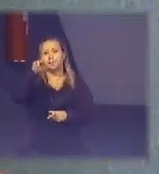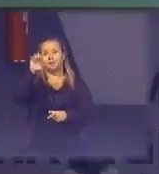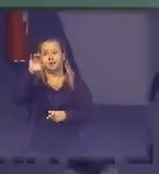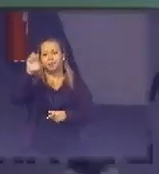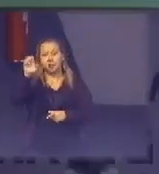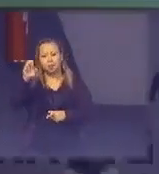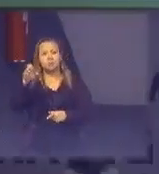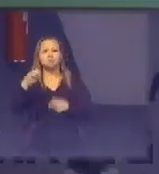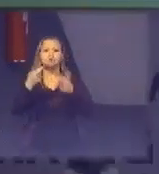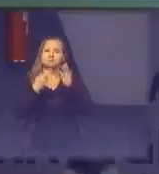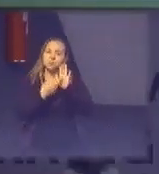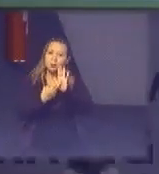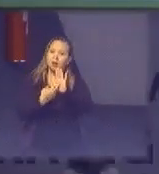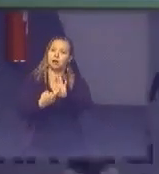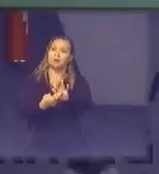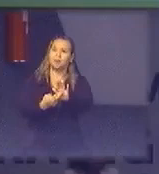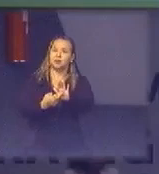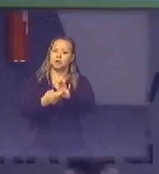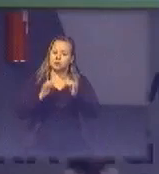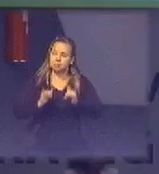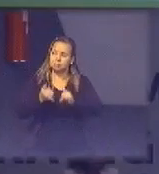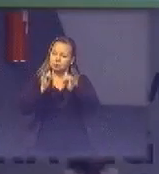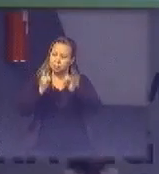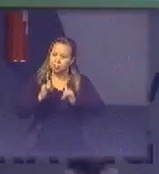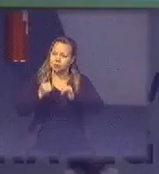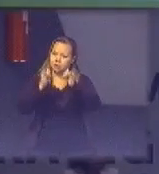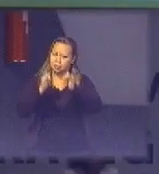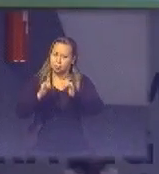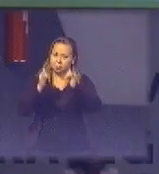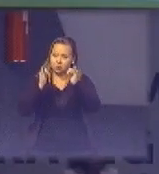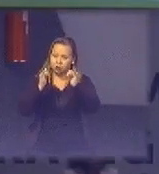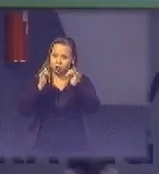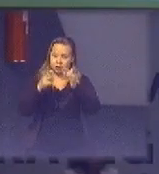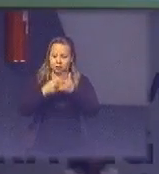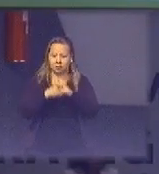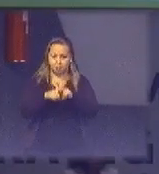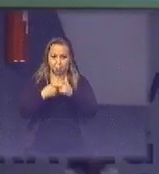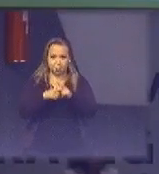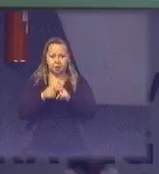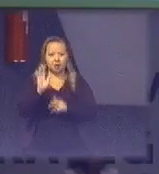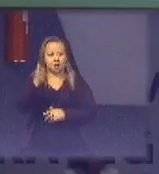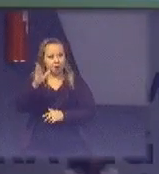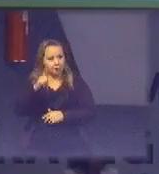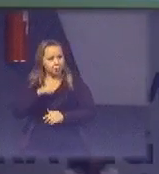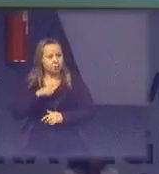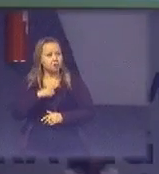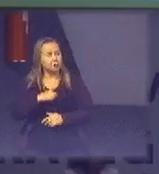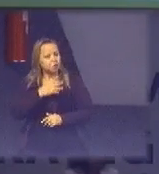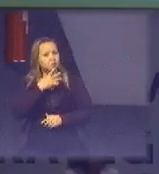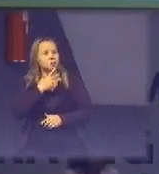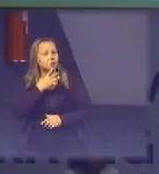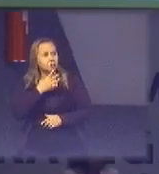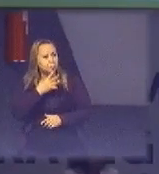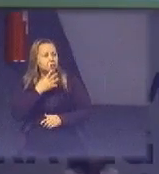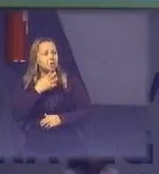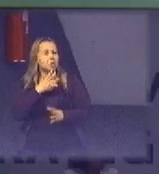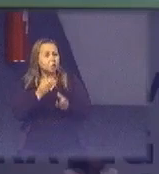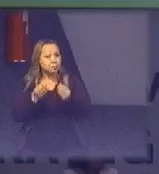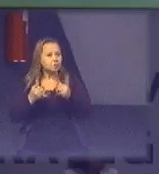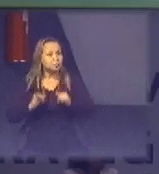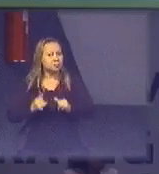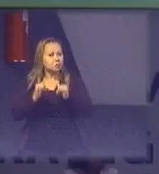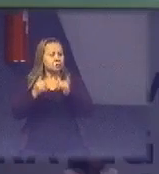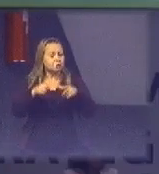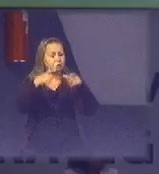equipamentos elétricos e eletrônicos há 60 anos a gente já vem com uma bagagem bastante grande conhece muito bem esse